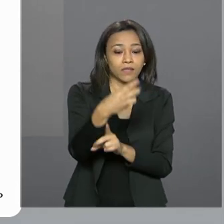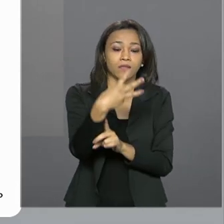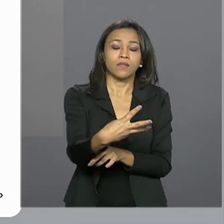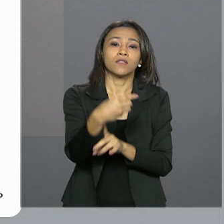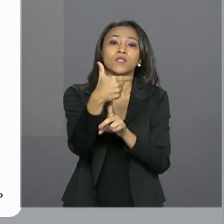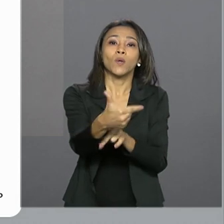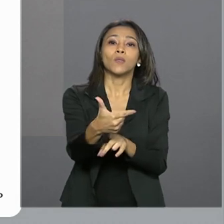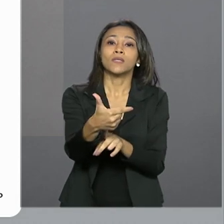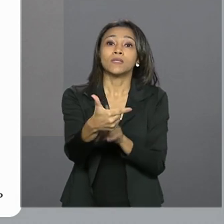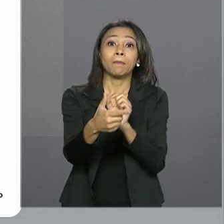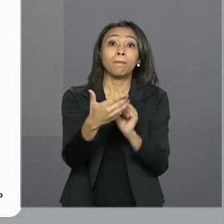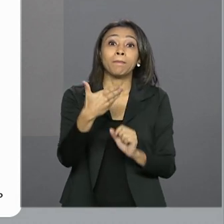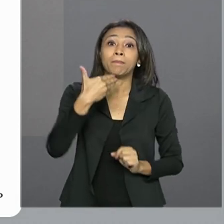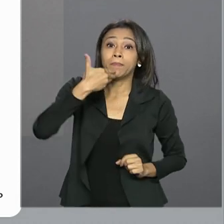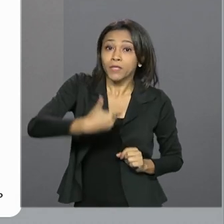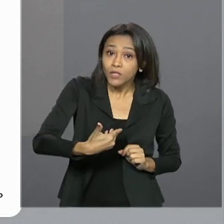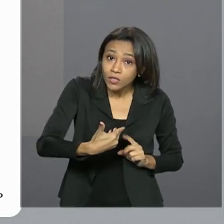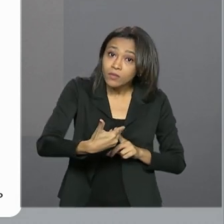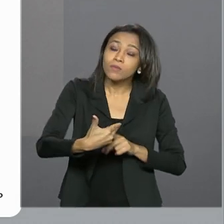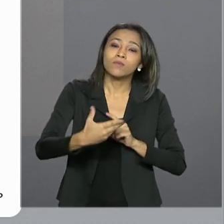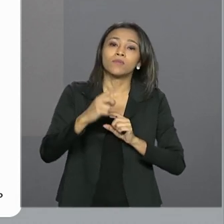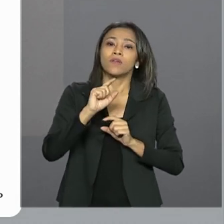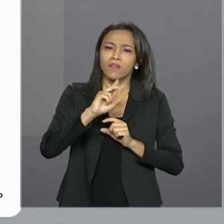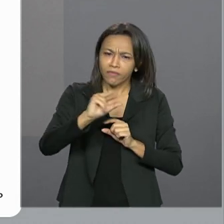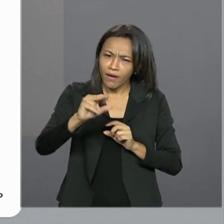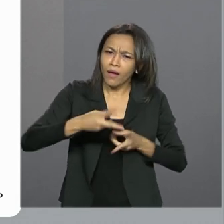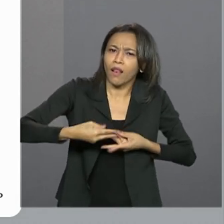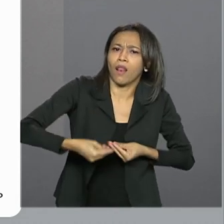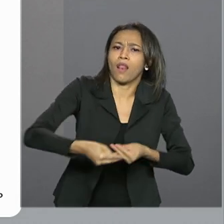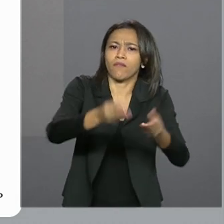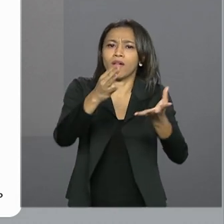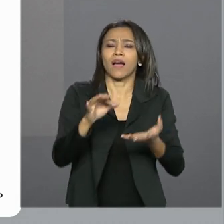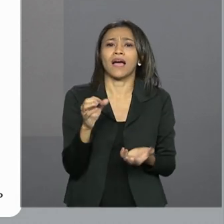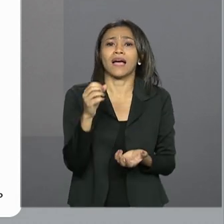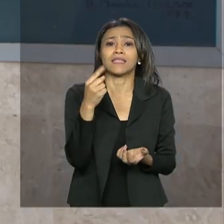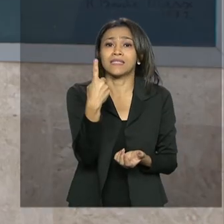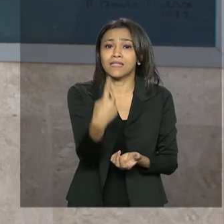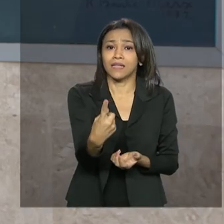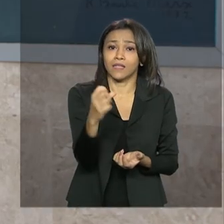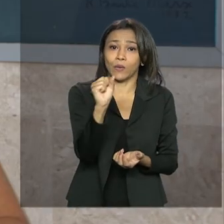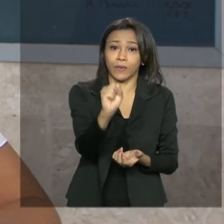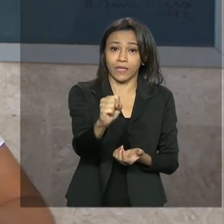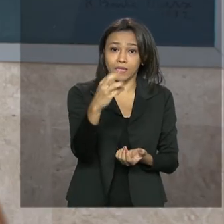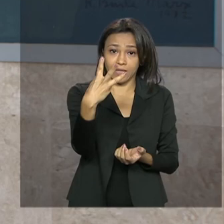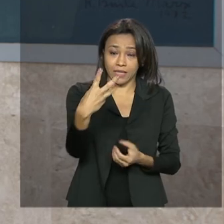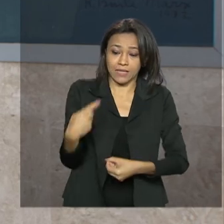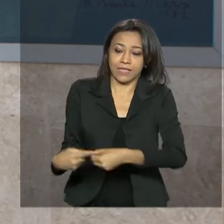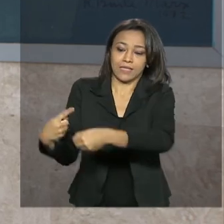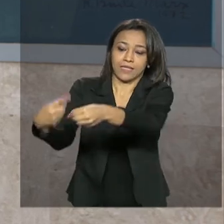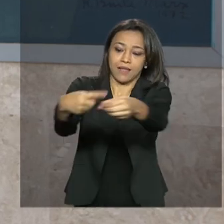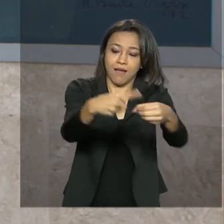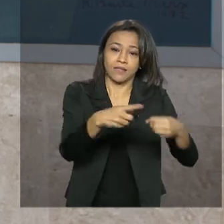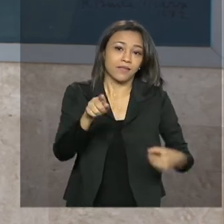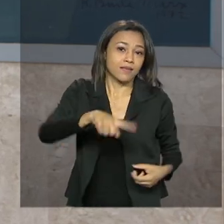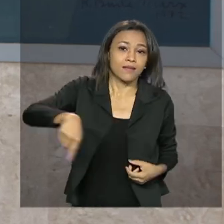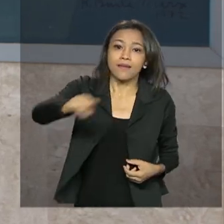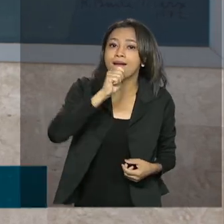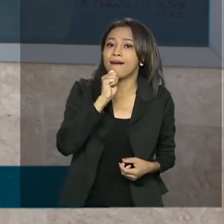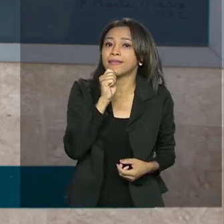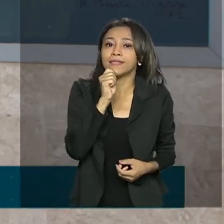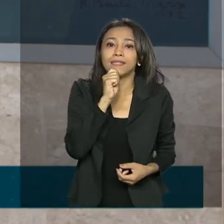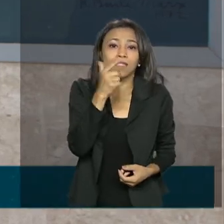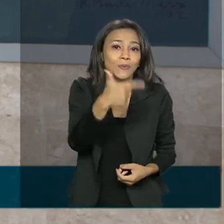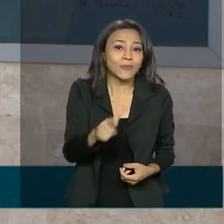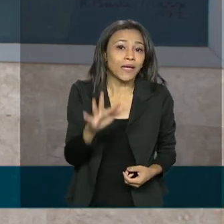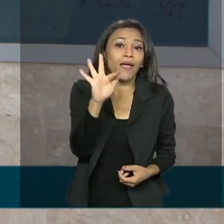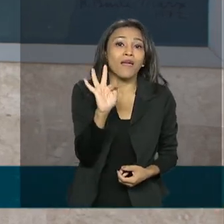pedidos de canais que devem levar o serviço a 183 cidades do interior que ainda não tem emissoras de